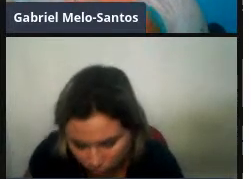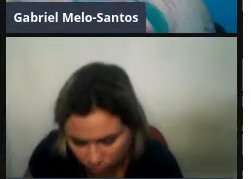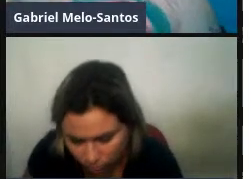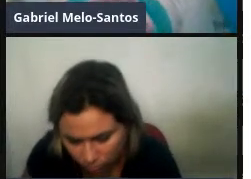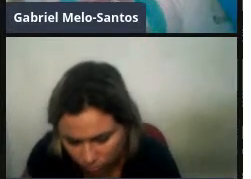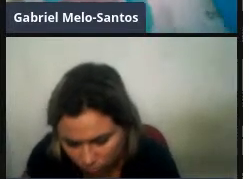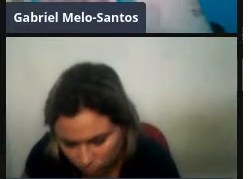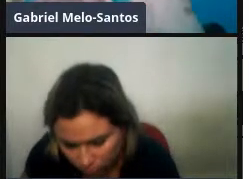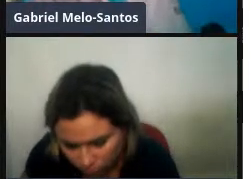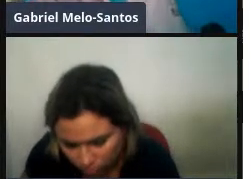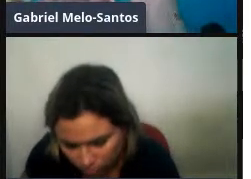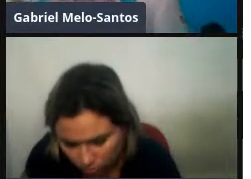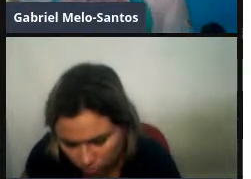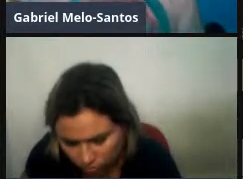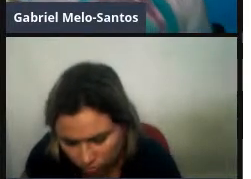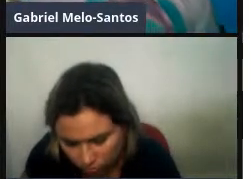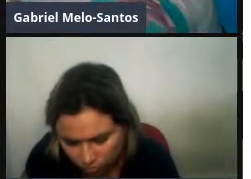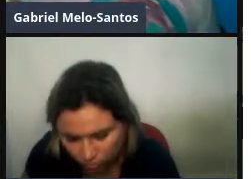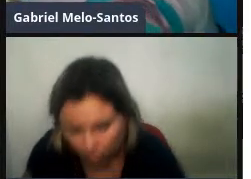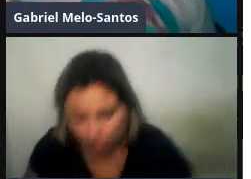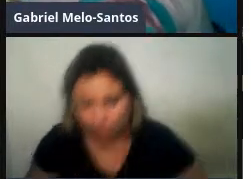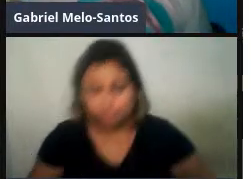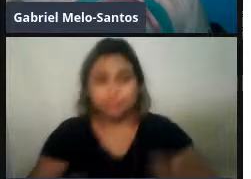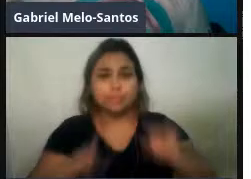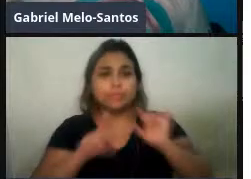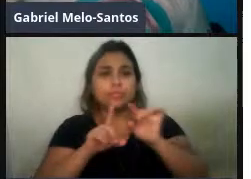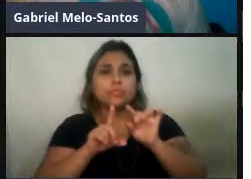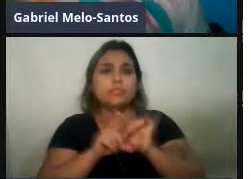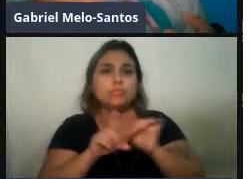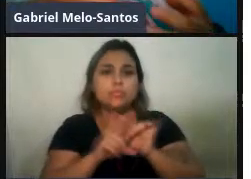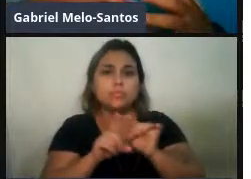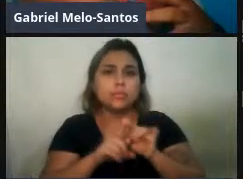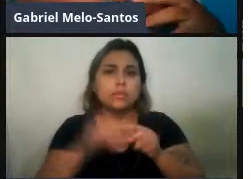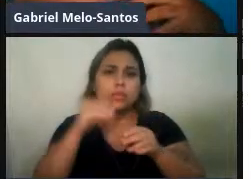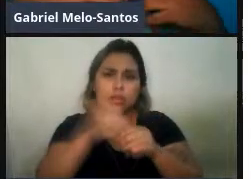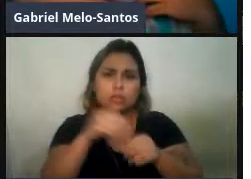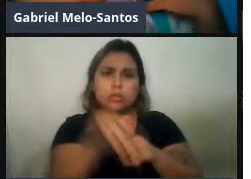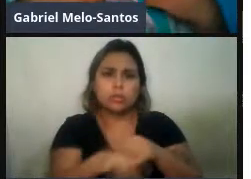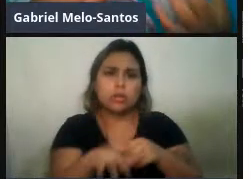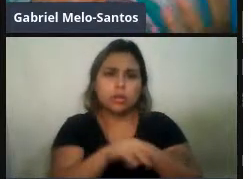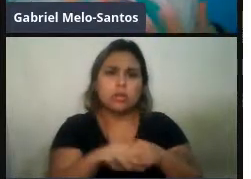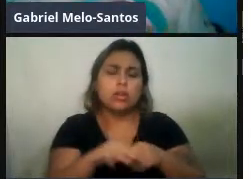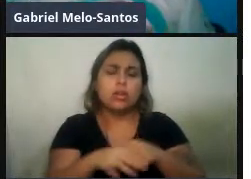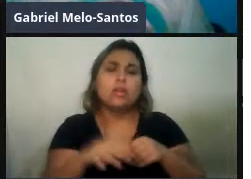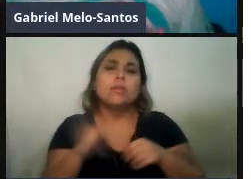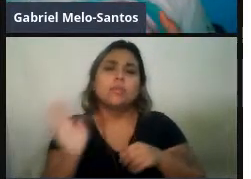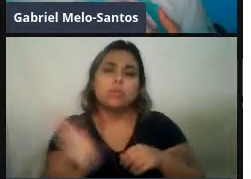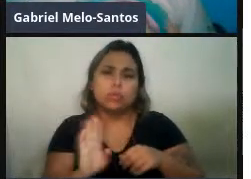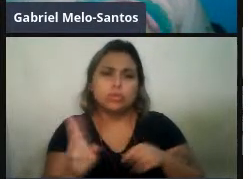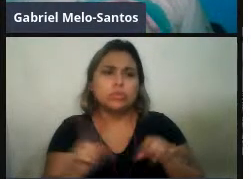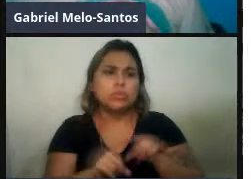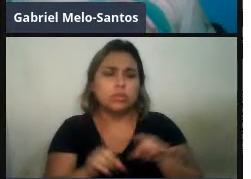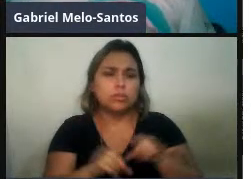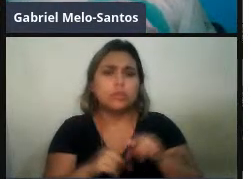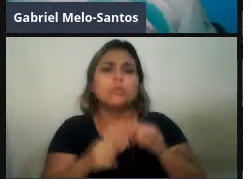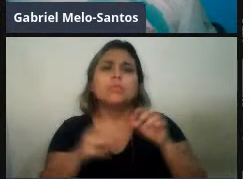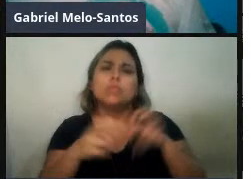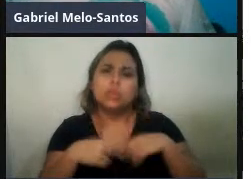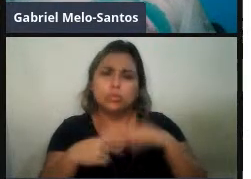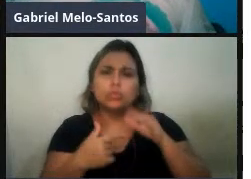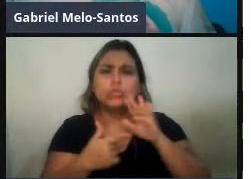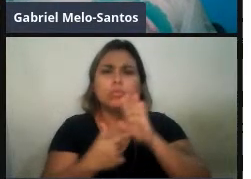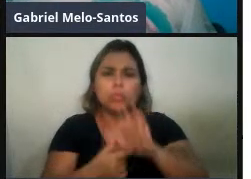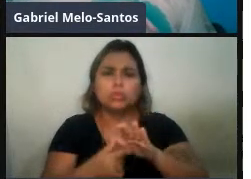que é um aspecto mais fundamental, diria, da biologia desse animais, então, por isso a gente faz um grande esforço para